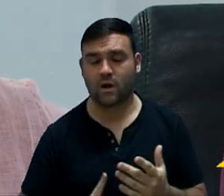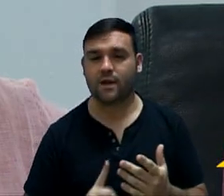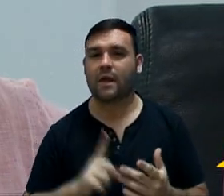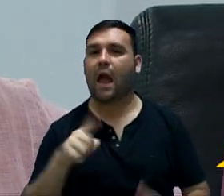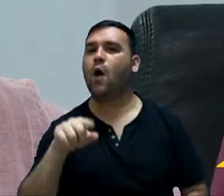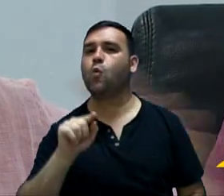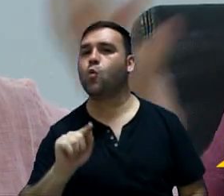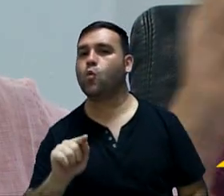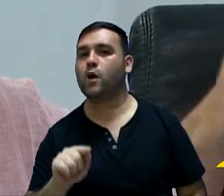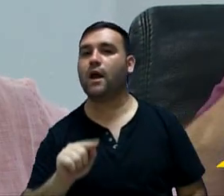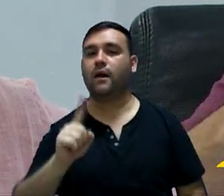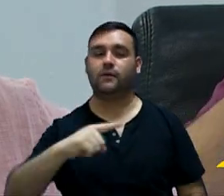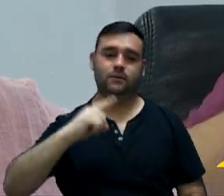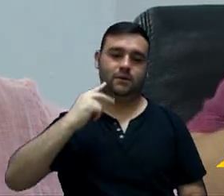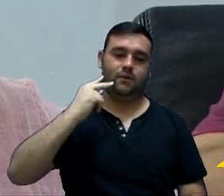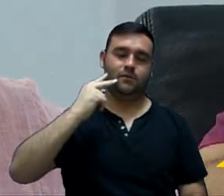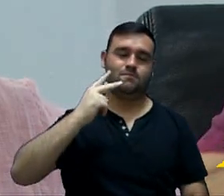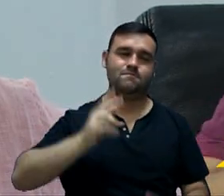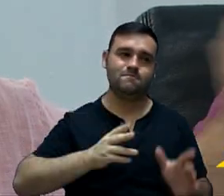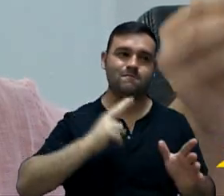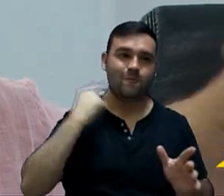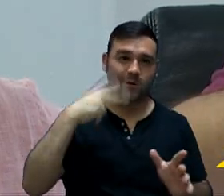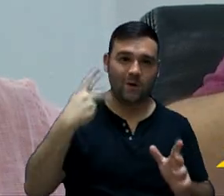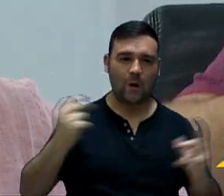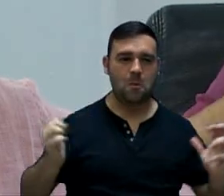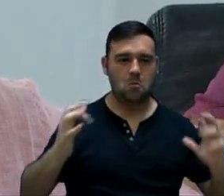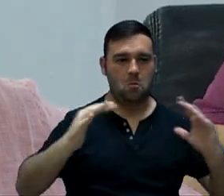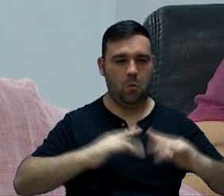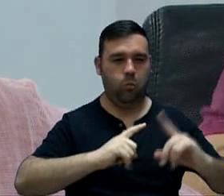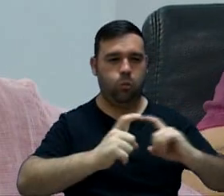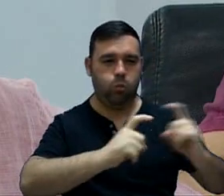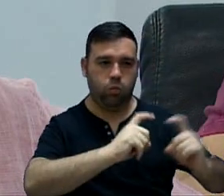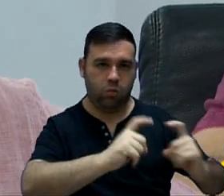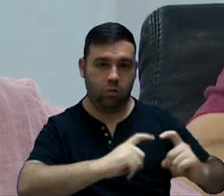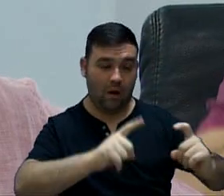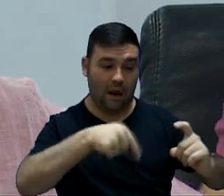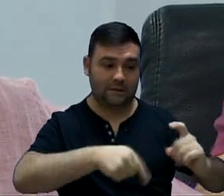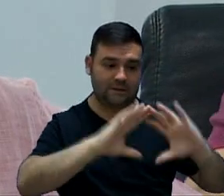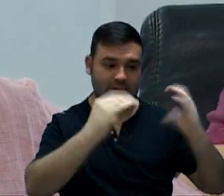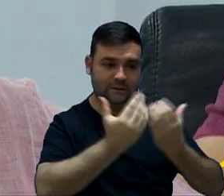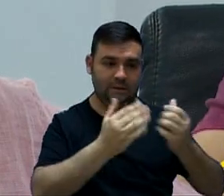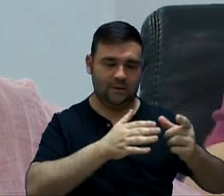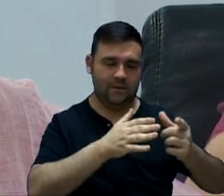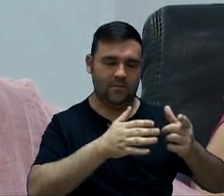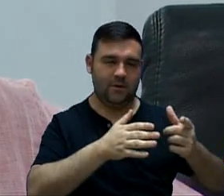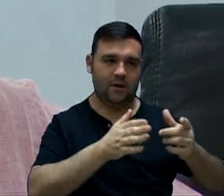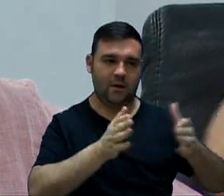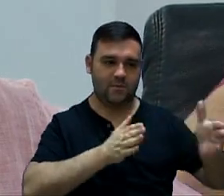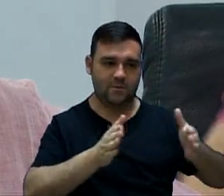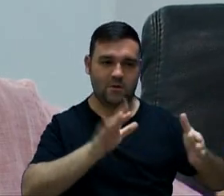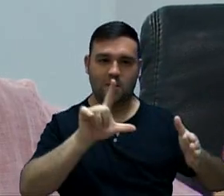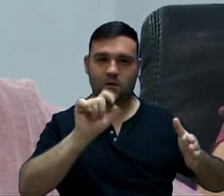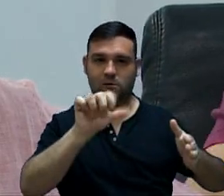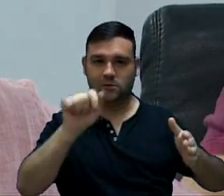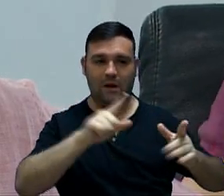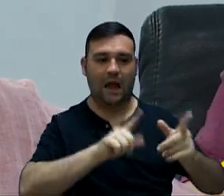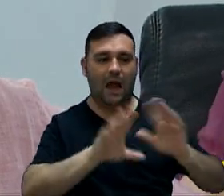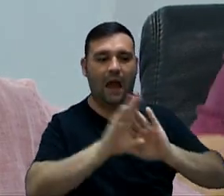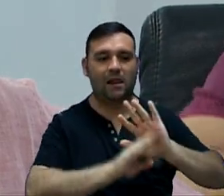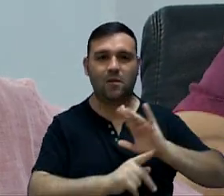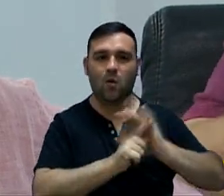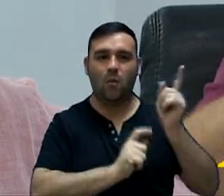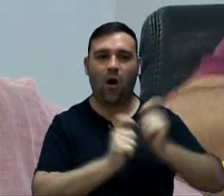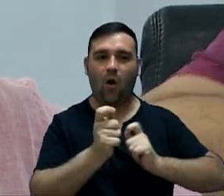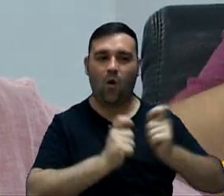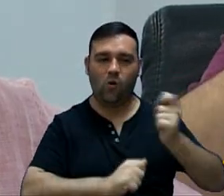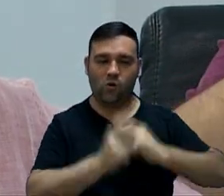ferramenta, é um momento que os vereadores e vereadoras têm dentro do plenário, dentro da LOA, da Lei Orçamentária Anual, para